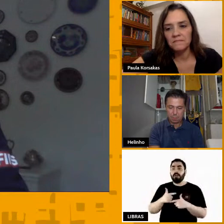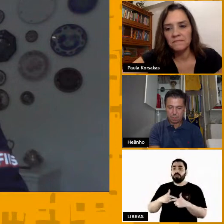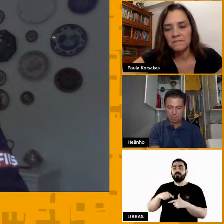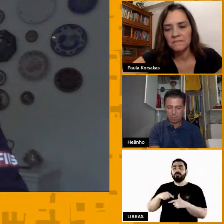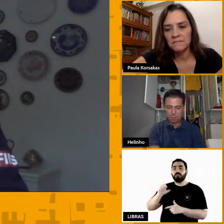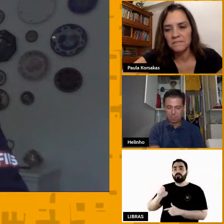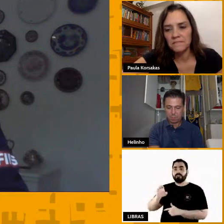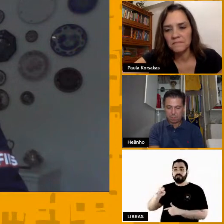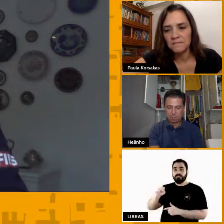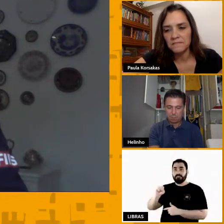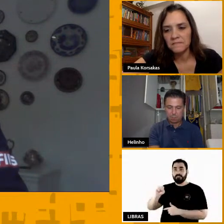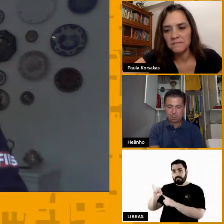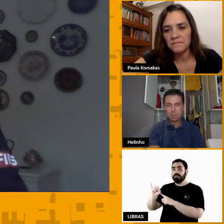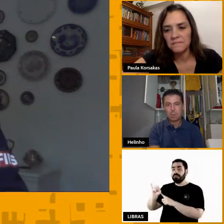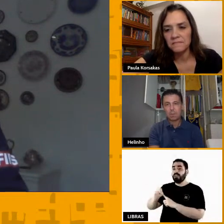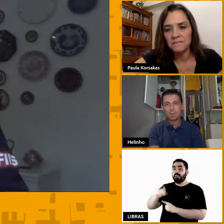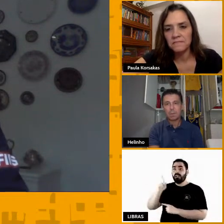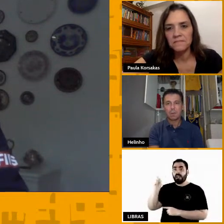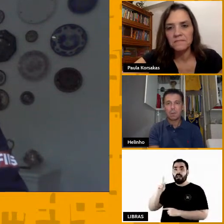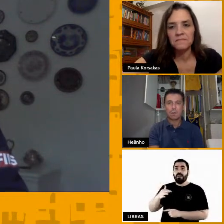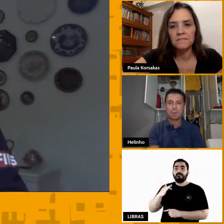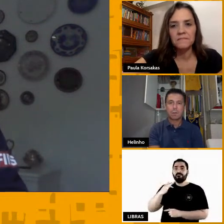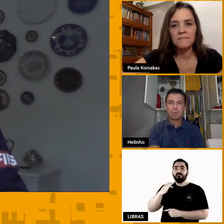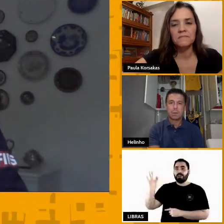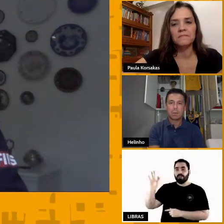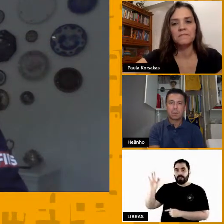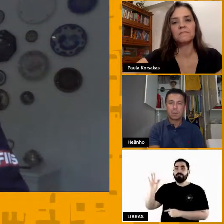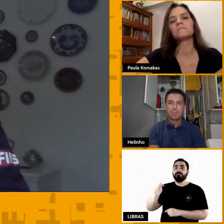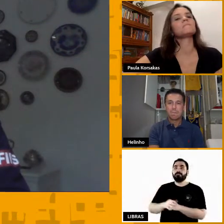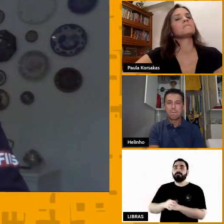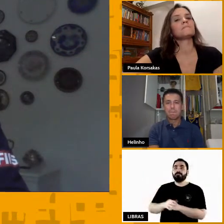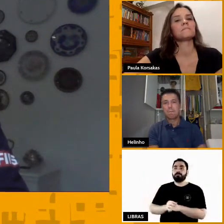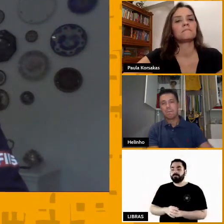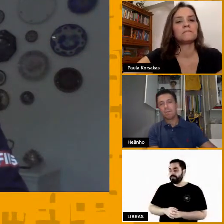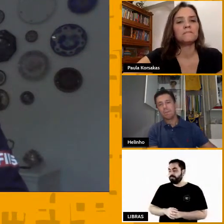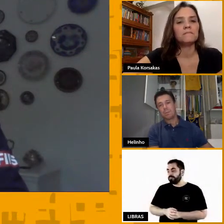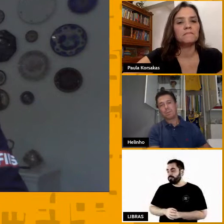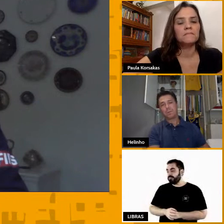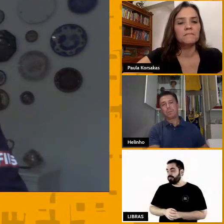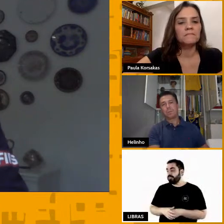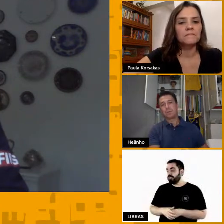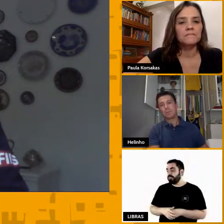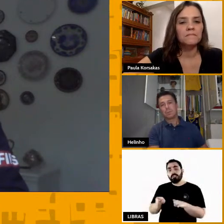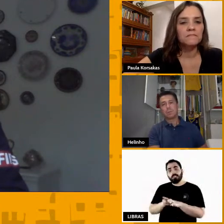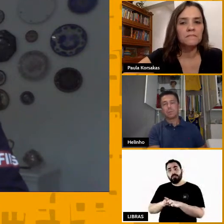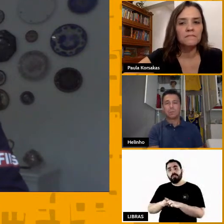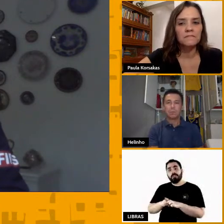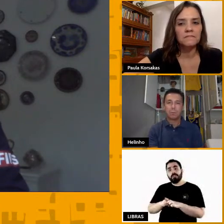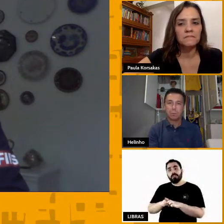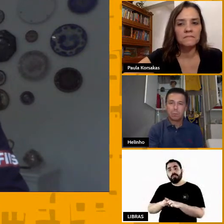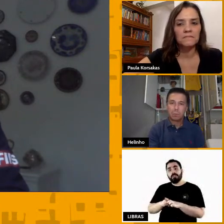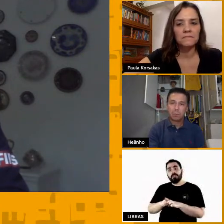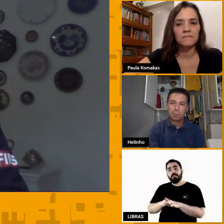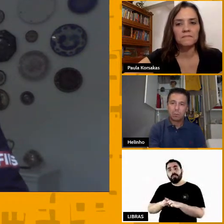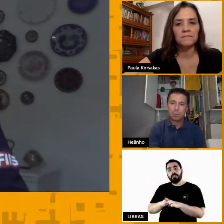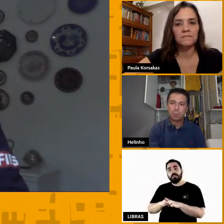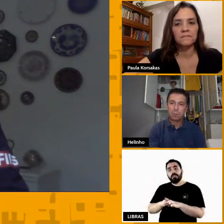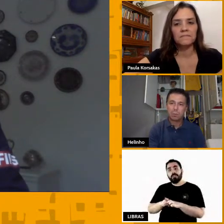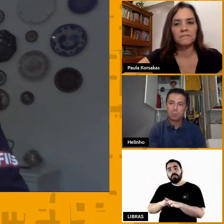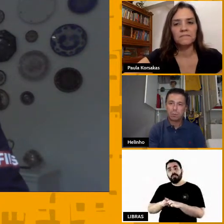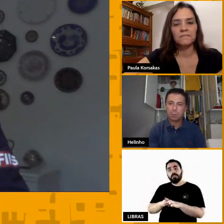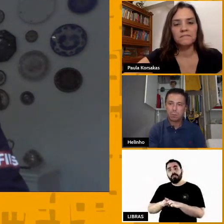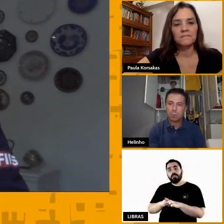Elinho e técnico nas categorias de base e de formação. Tive uma participação, já fui treinador de